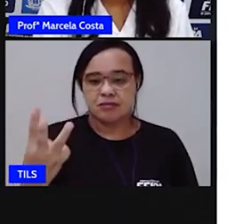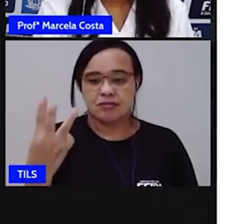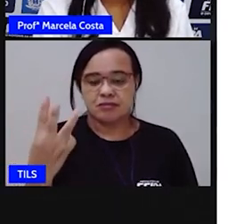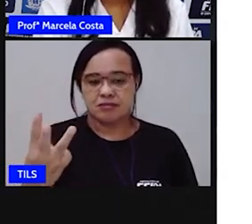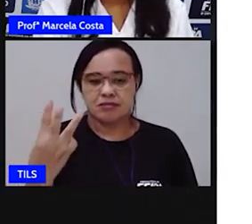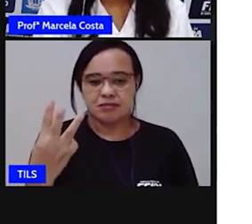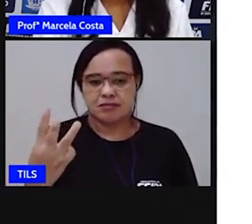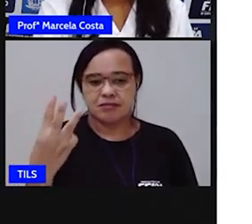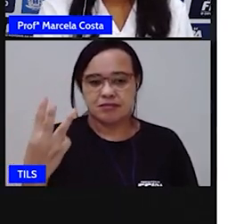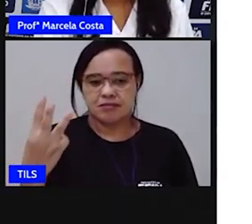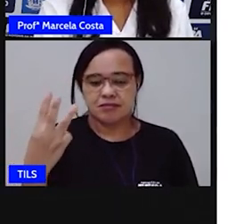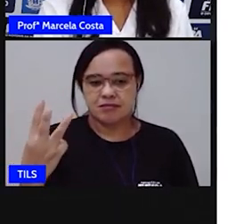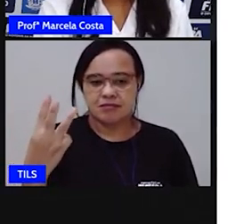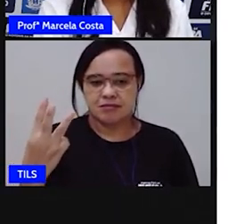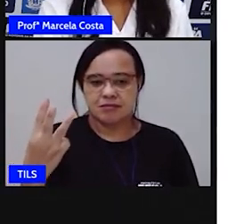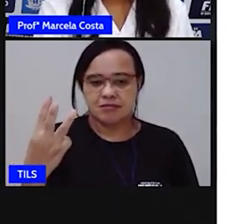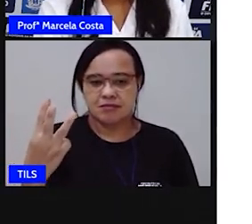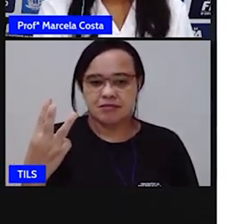vogais.